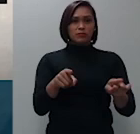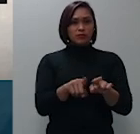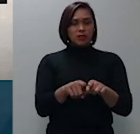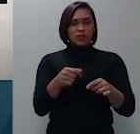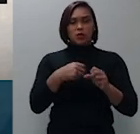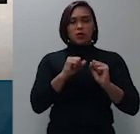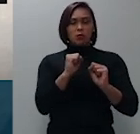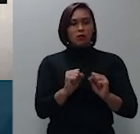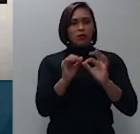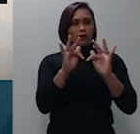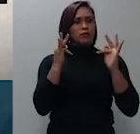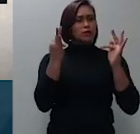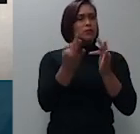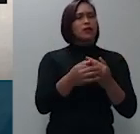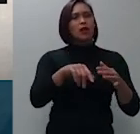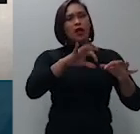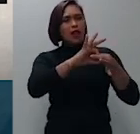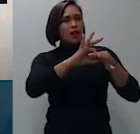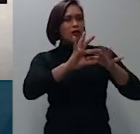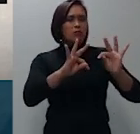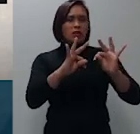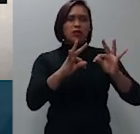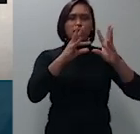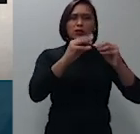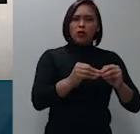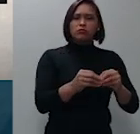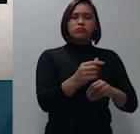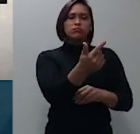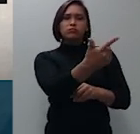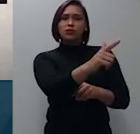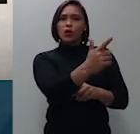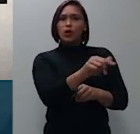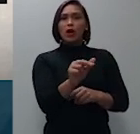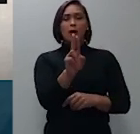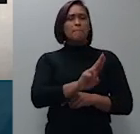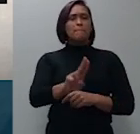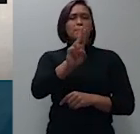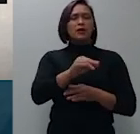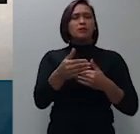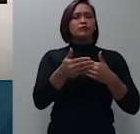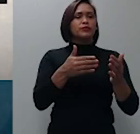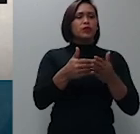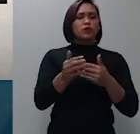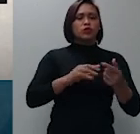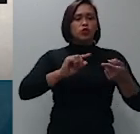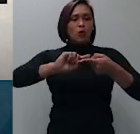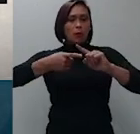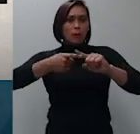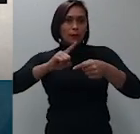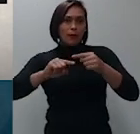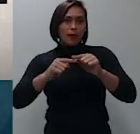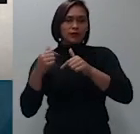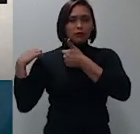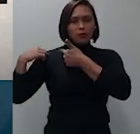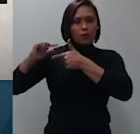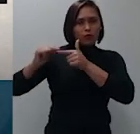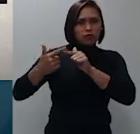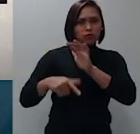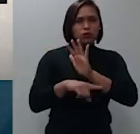confere liberdade total para utilizar como quiserem o patrimônio dos seus filhos o qual a rigor não lhes pertence